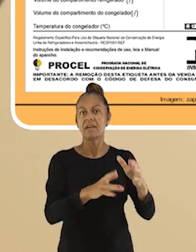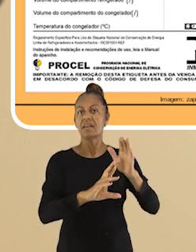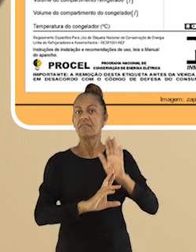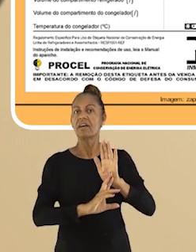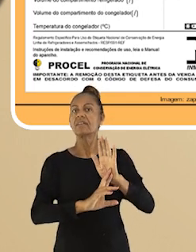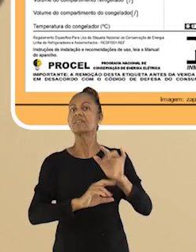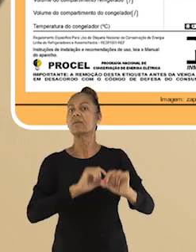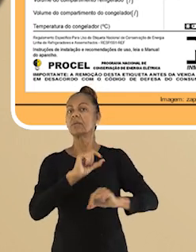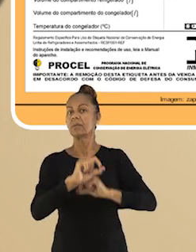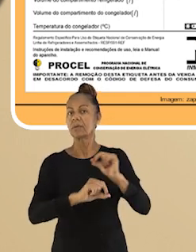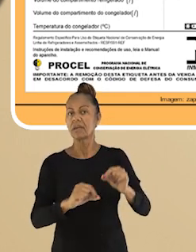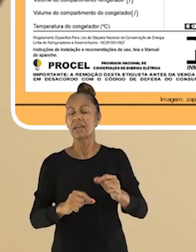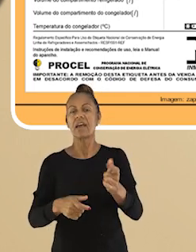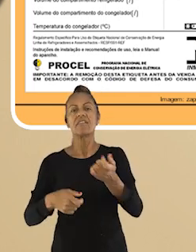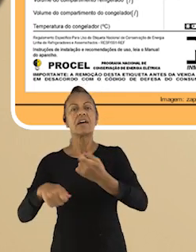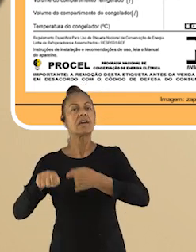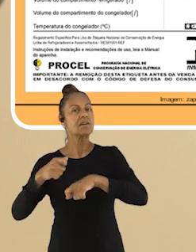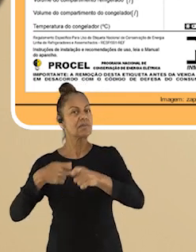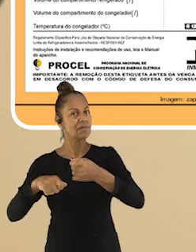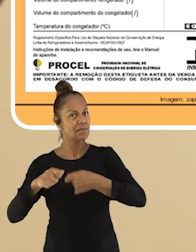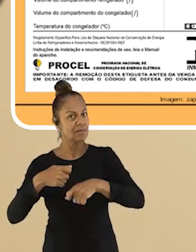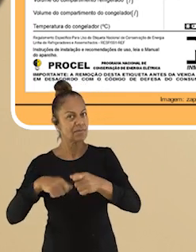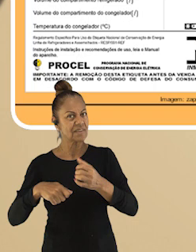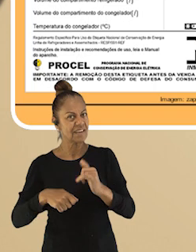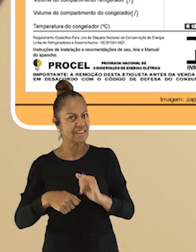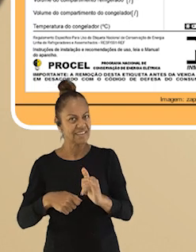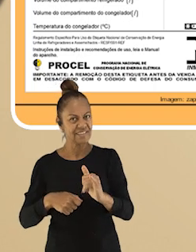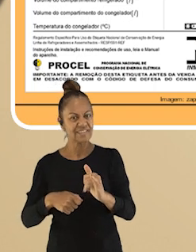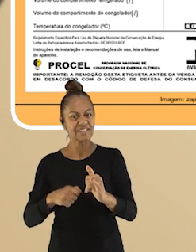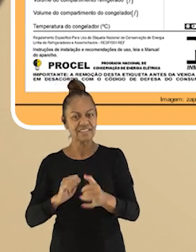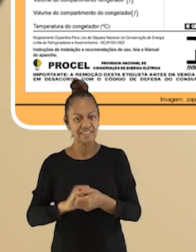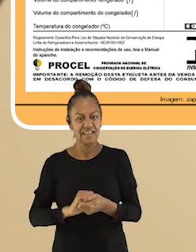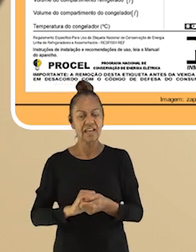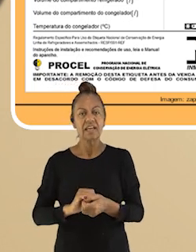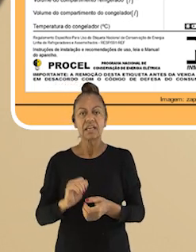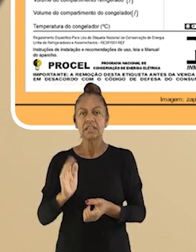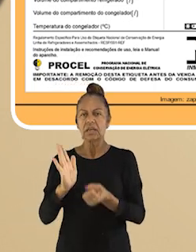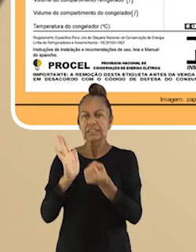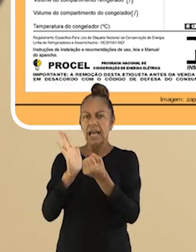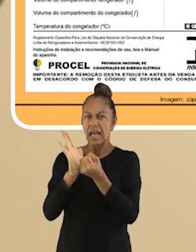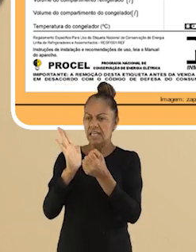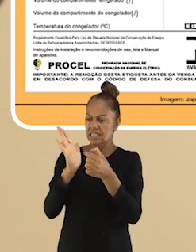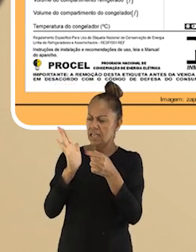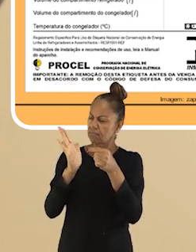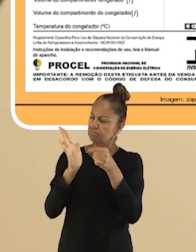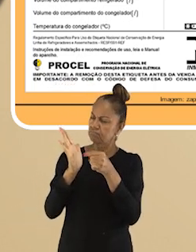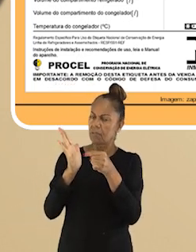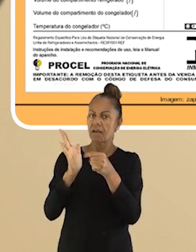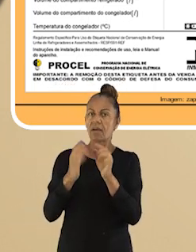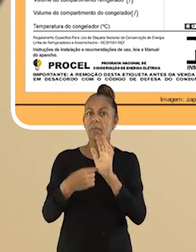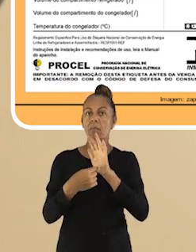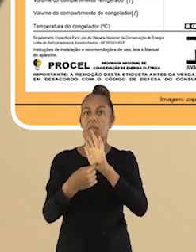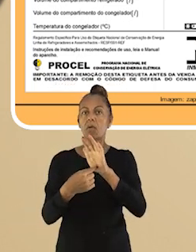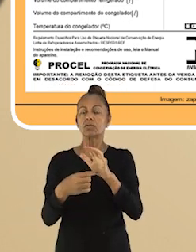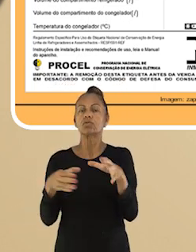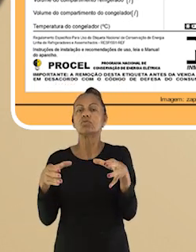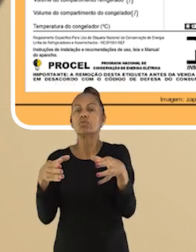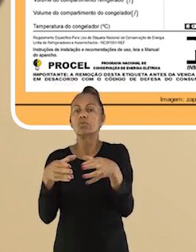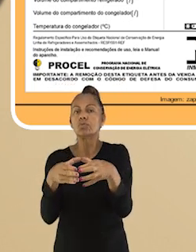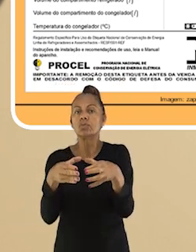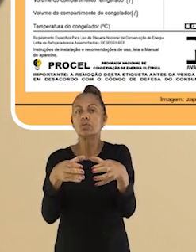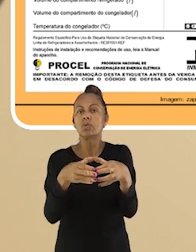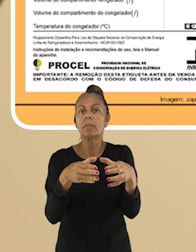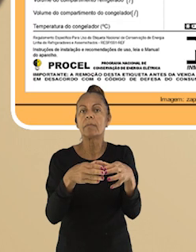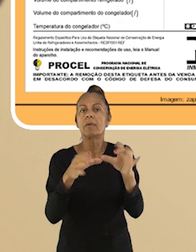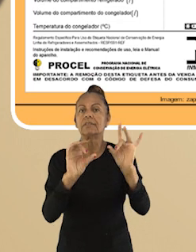dentro de cada categoria, resultando em economia na conta energética. A etiqueta apresentada